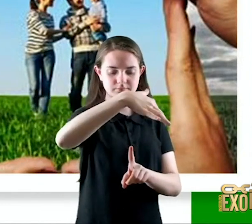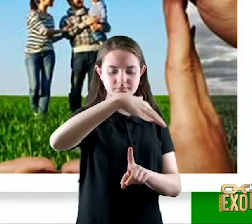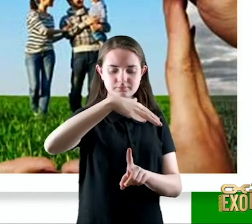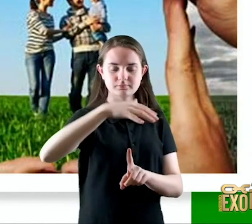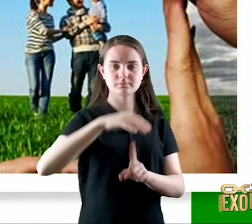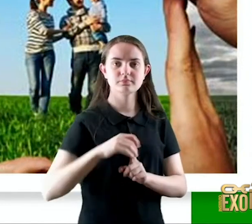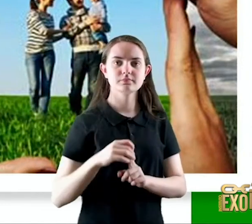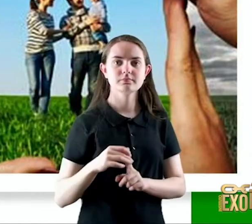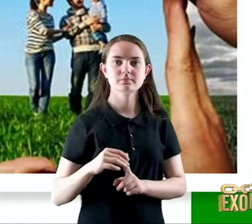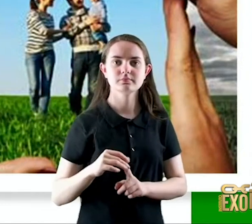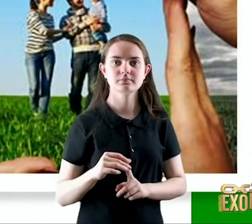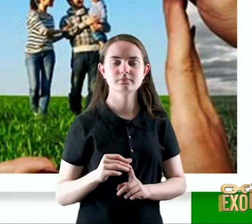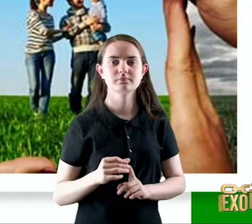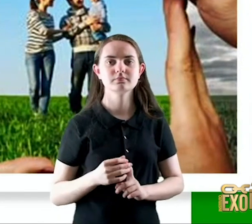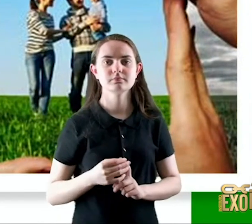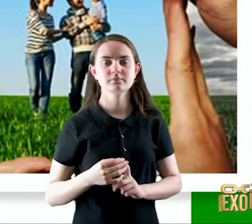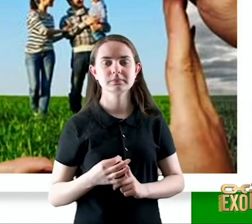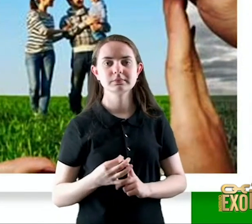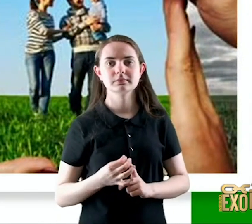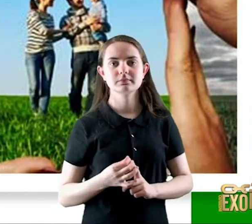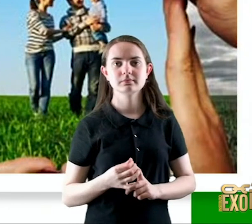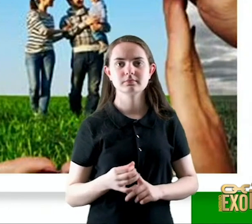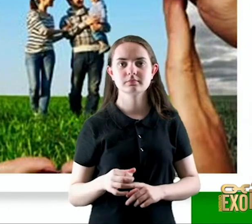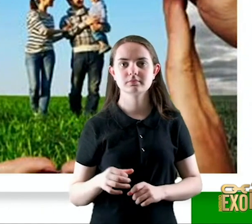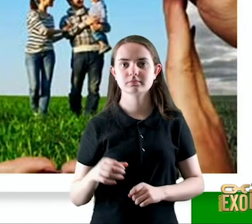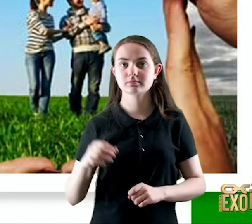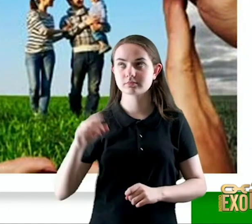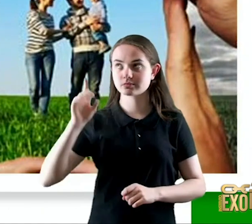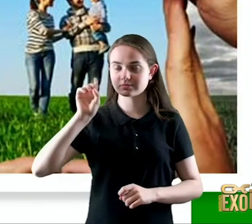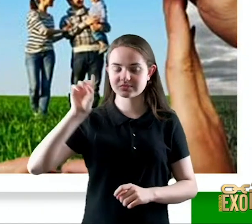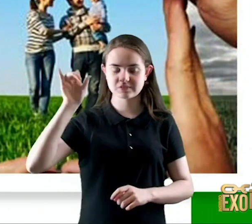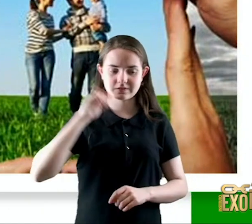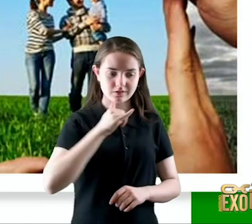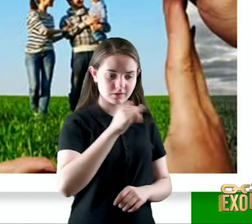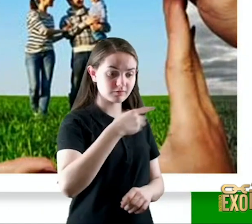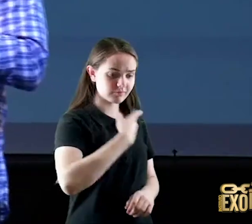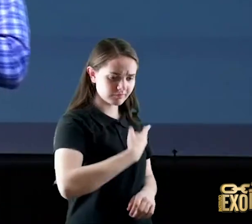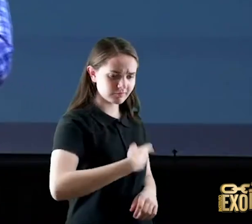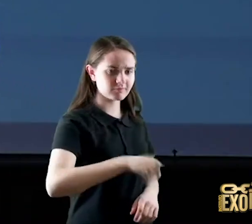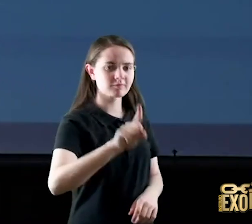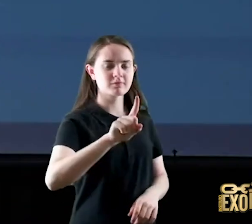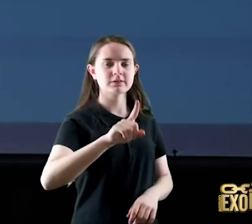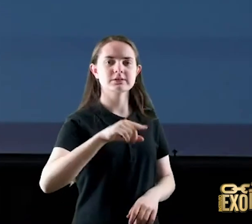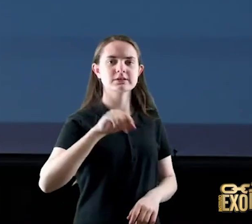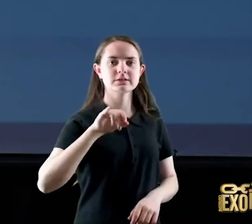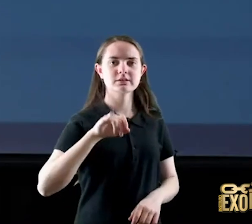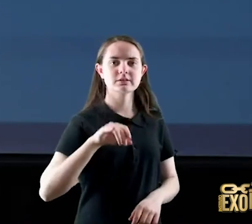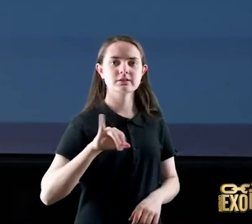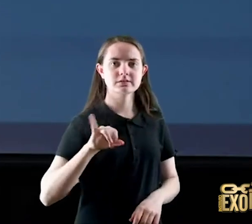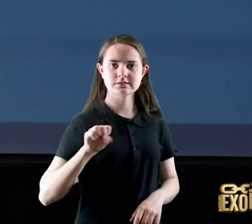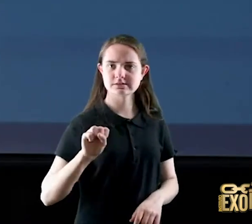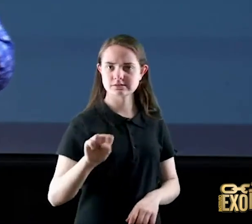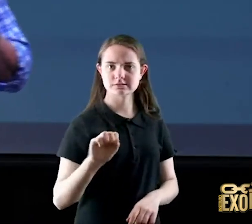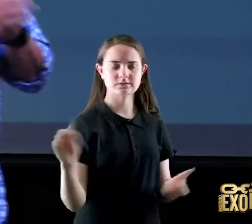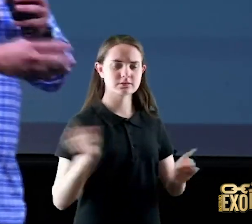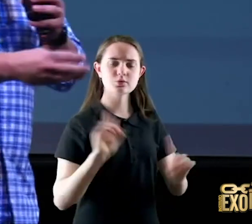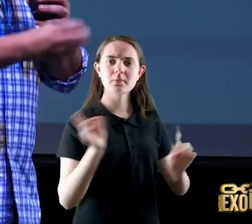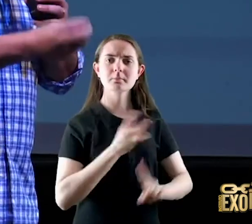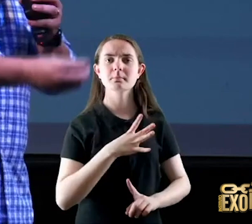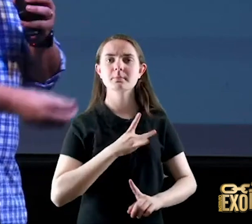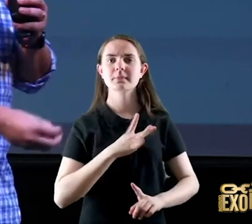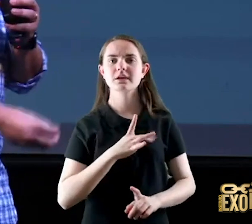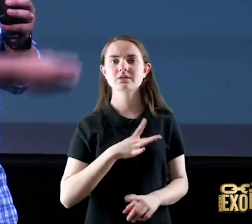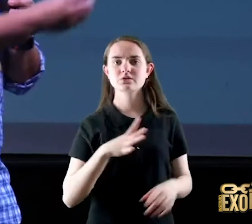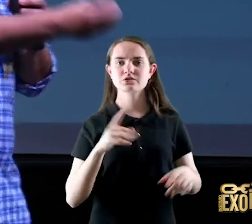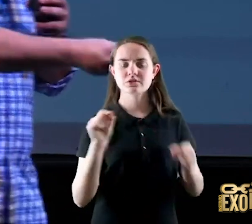para dizer assim tu és o meu povo vai lá Isaías não tenha medo de fazer o que Deus mandou você fazer não tenha